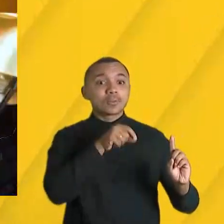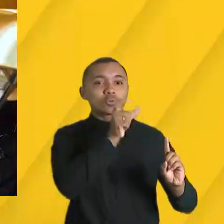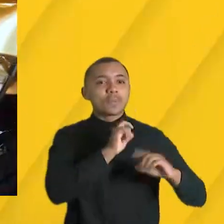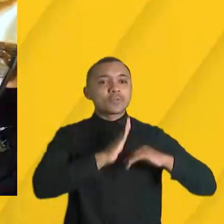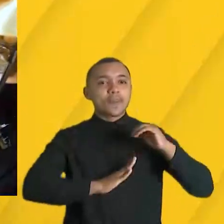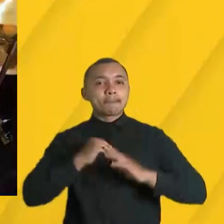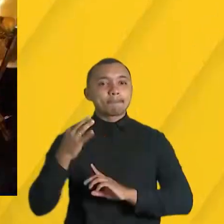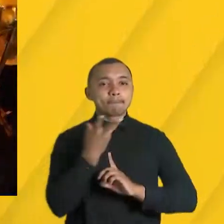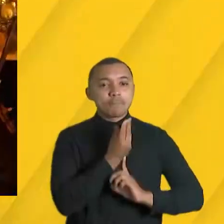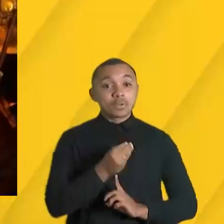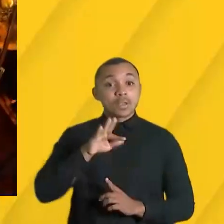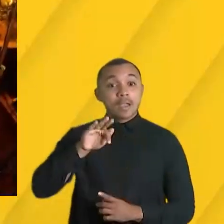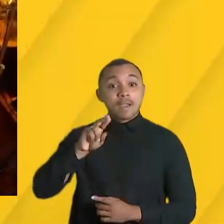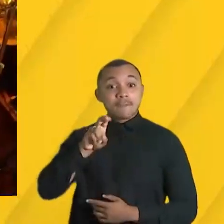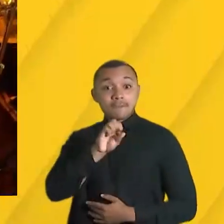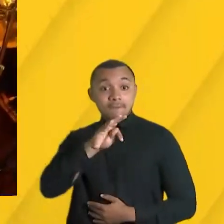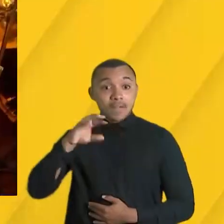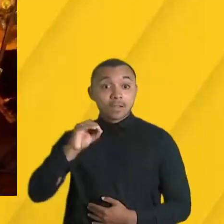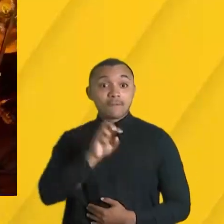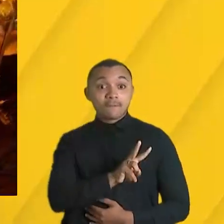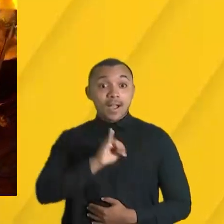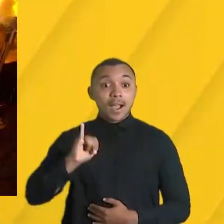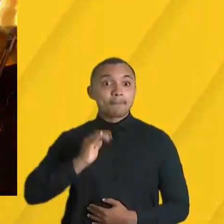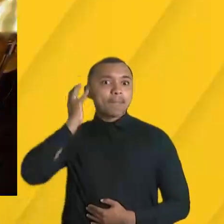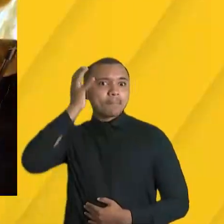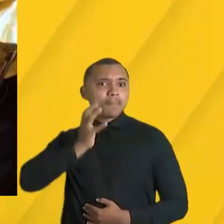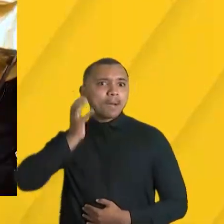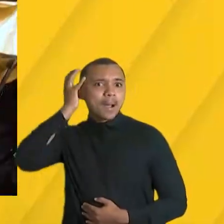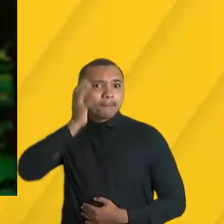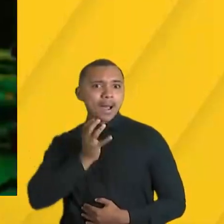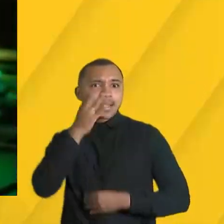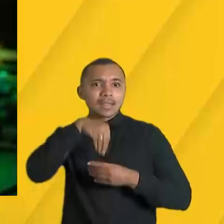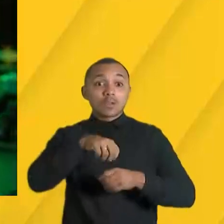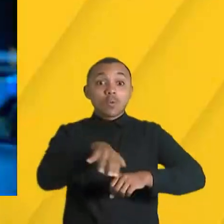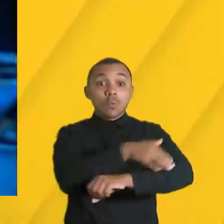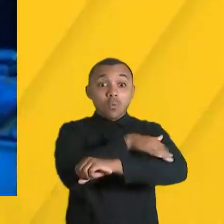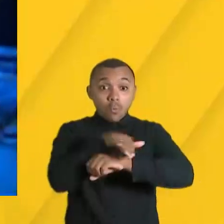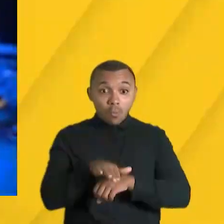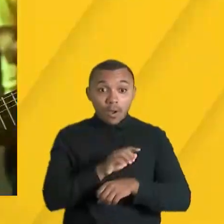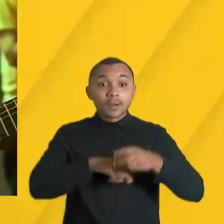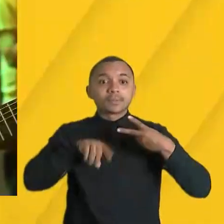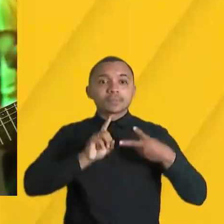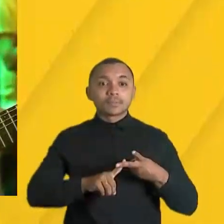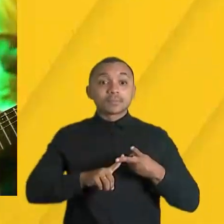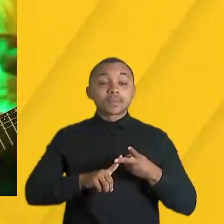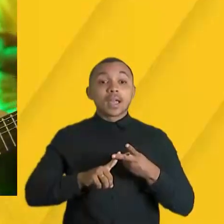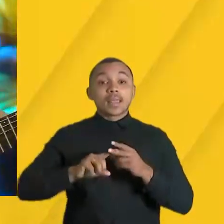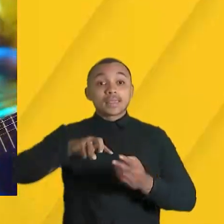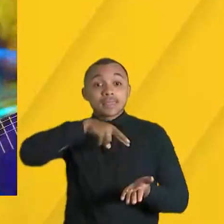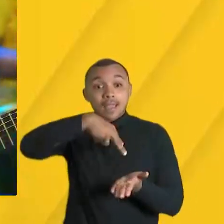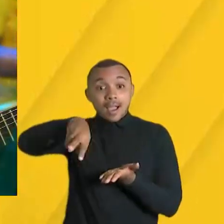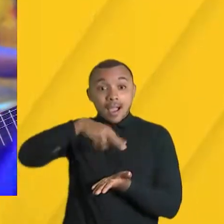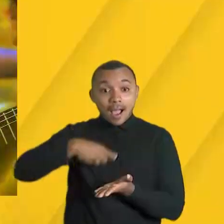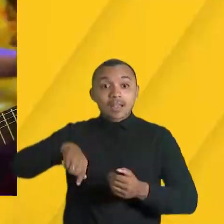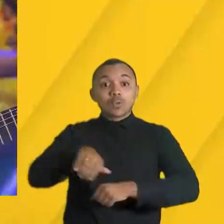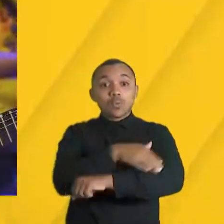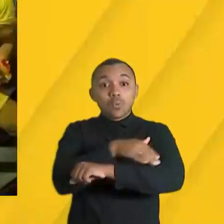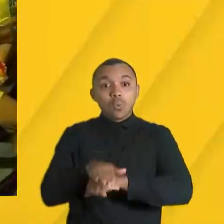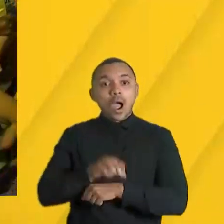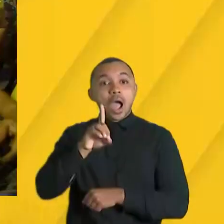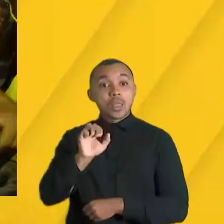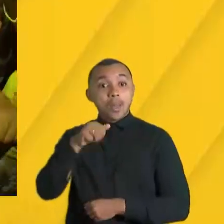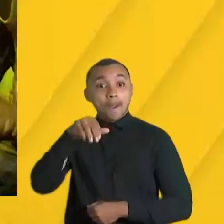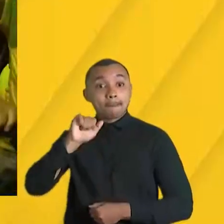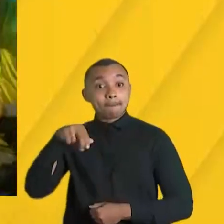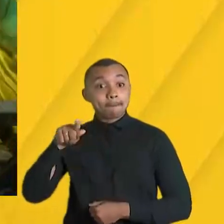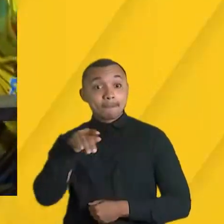Fausto Nilo. Tem muita música com artistas e blocos nos polos oficiais, além de maracatus e afoxés na Avenida Domingos Olímpio.